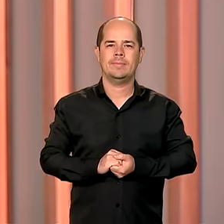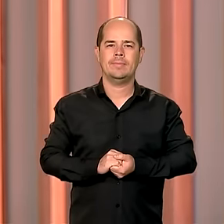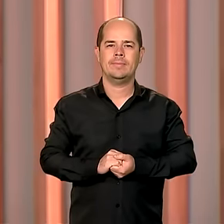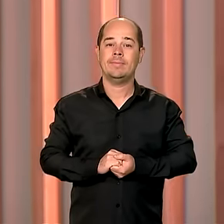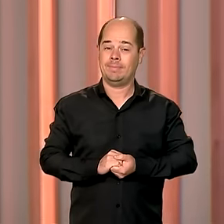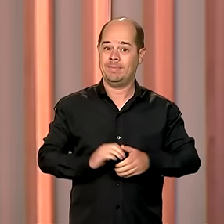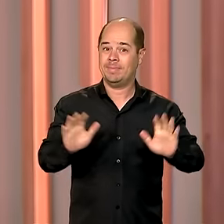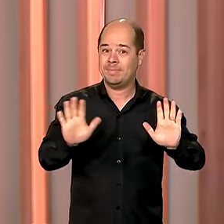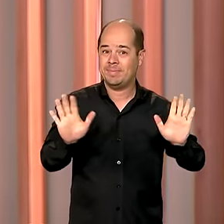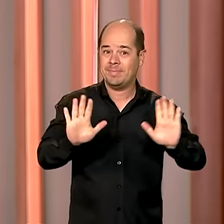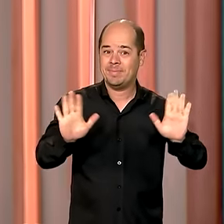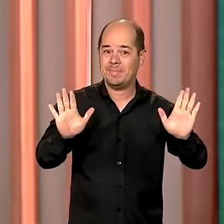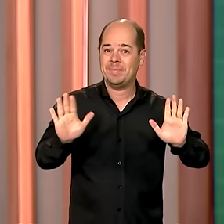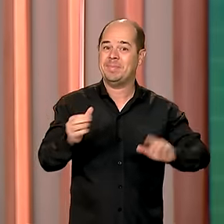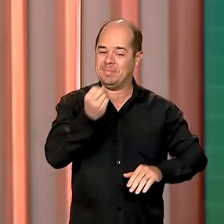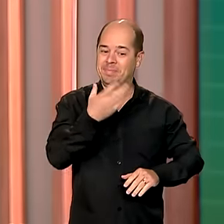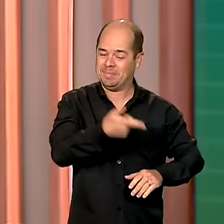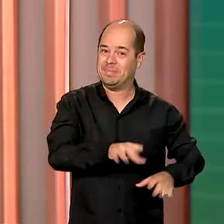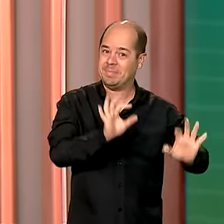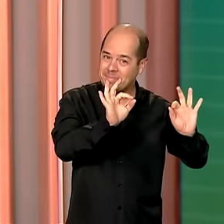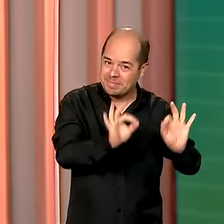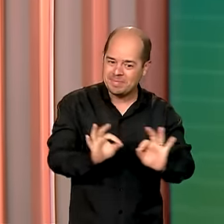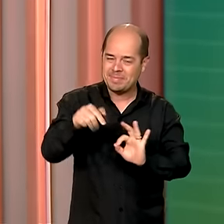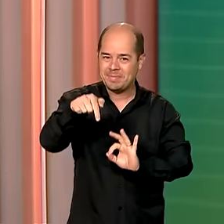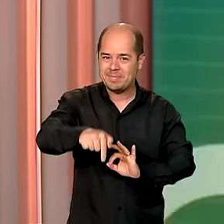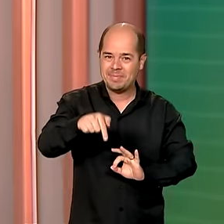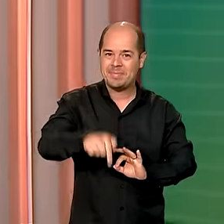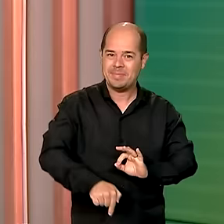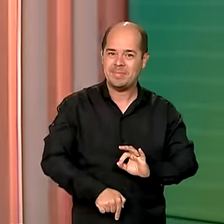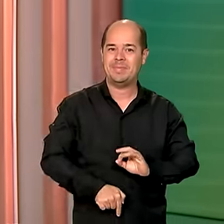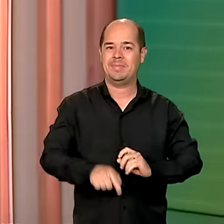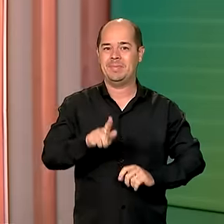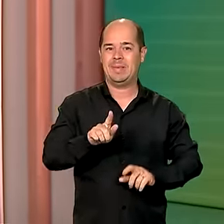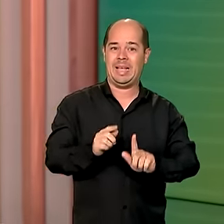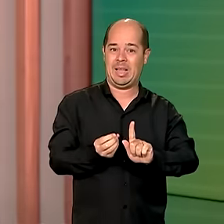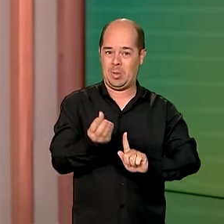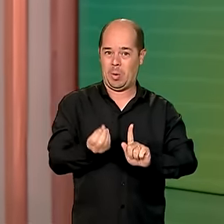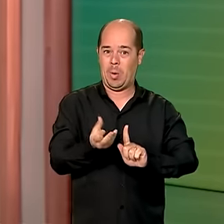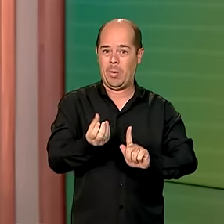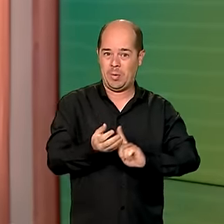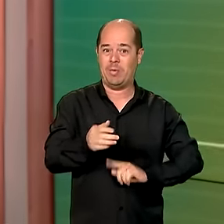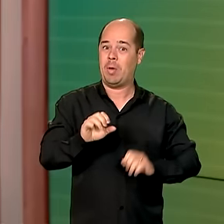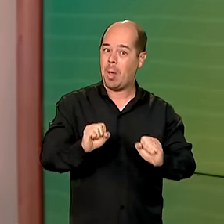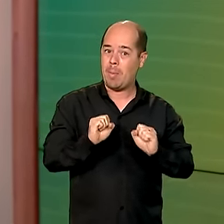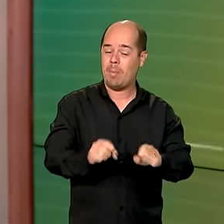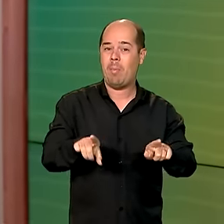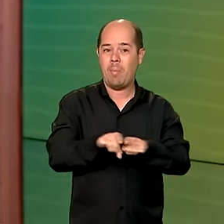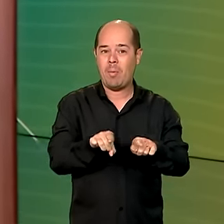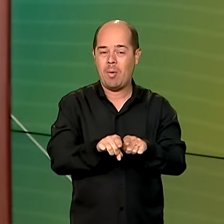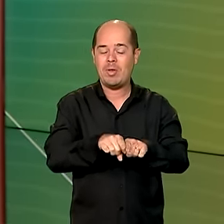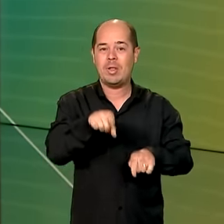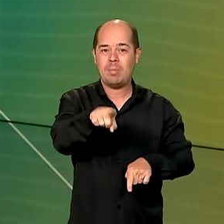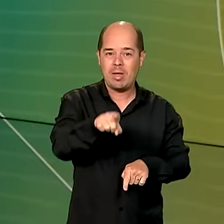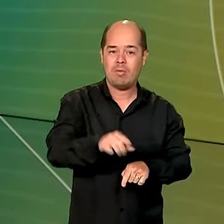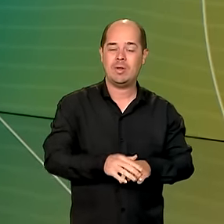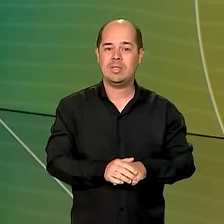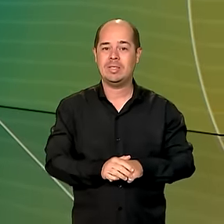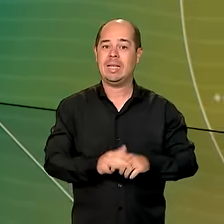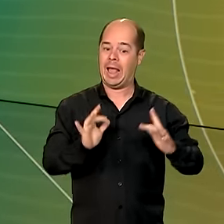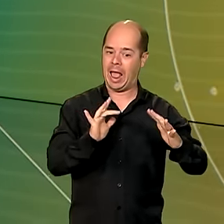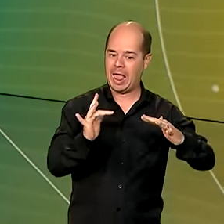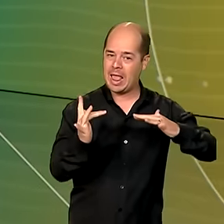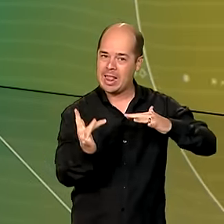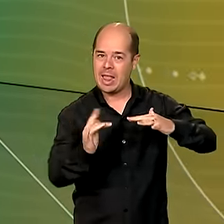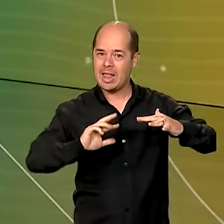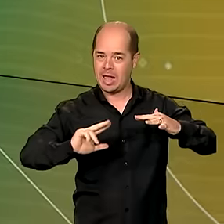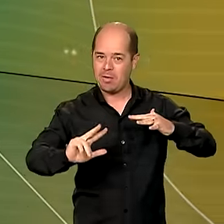Olá, seja muito bem-vindo ao canal GOV. Lembrando que você pode nos acompanhar também ao vivo pelas redes sociais.